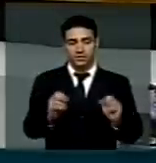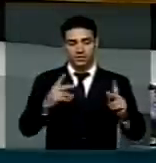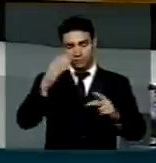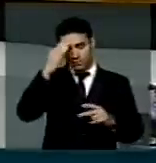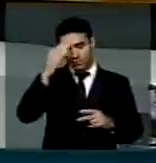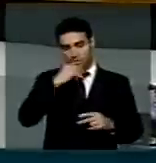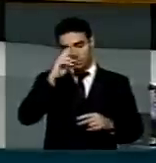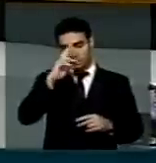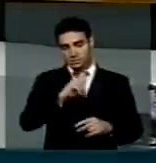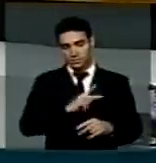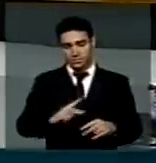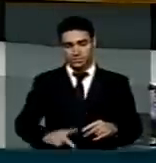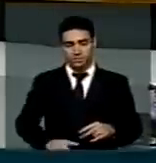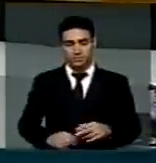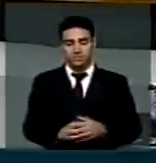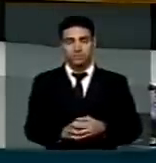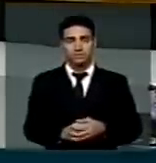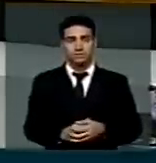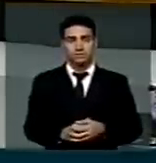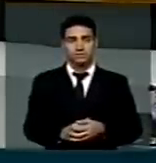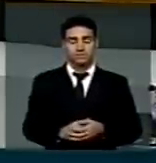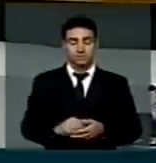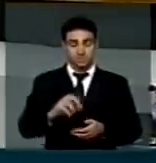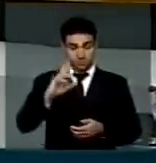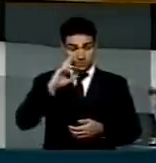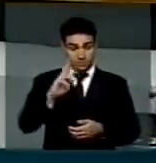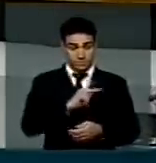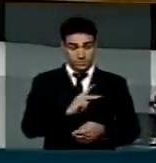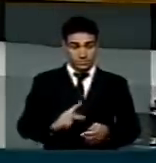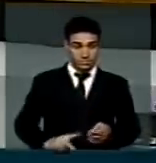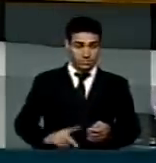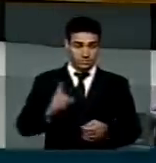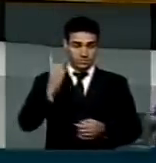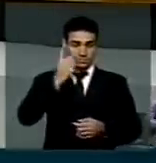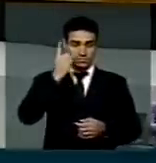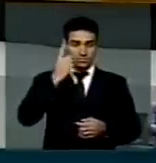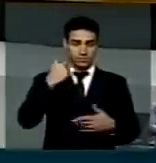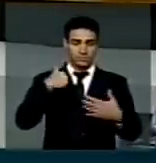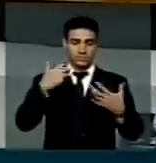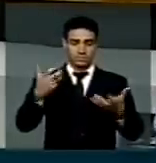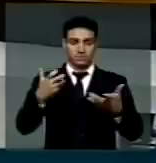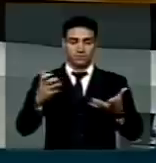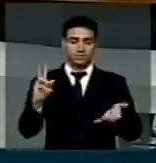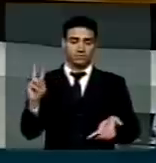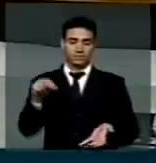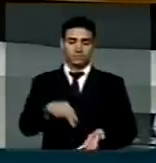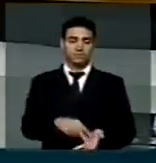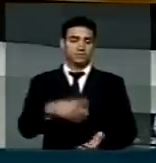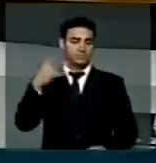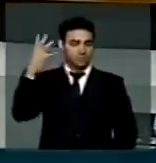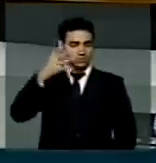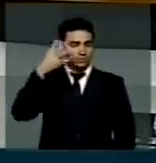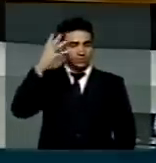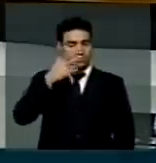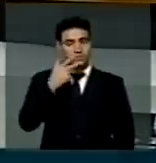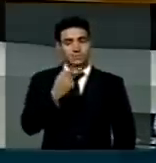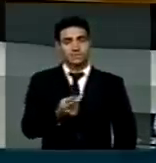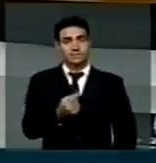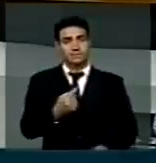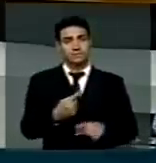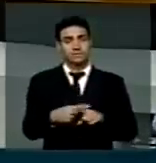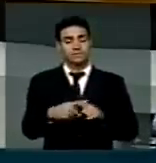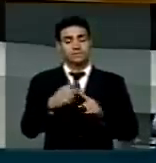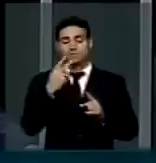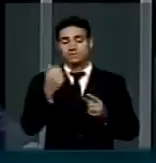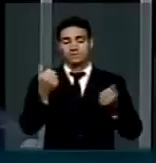Presidente. Sr. Presidente, Srs. Deputados, eu queria ocupar a tribuna nesse momento para